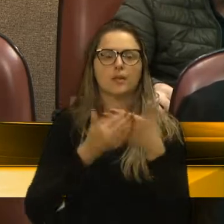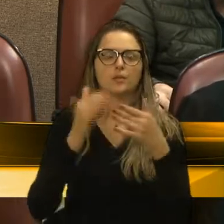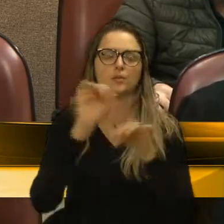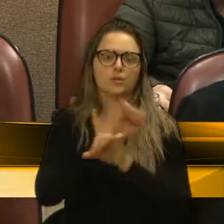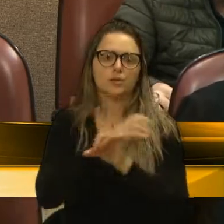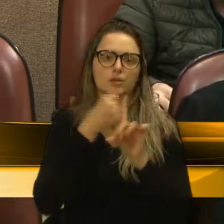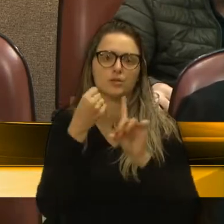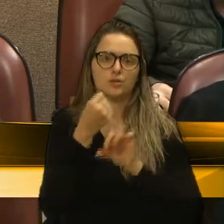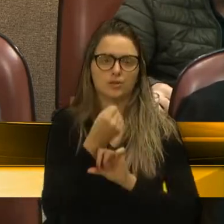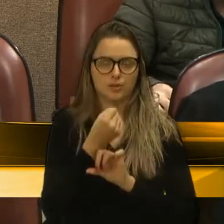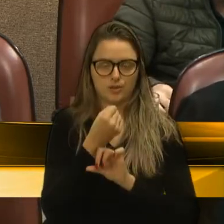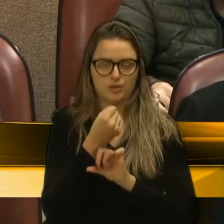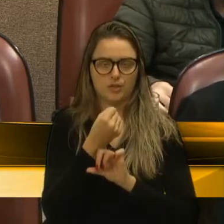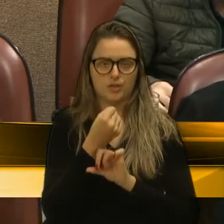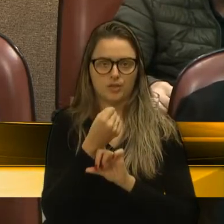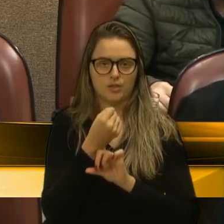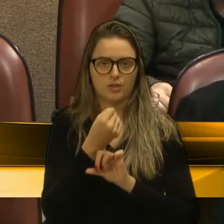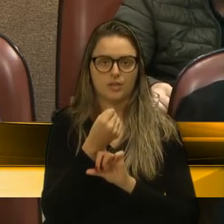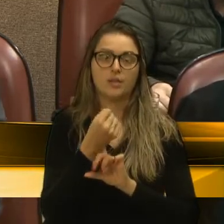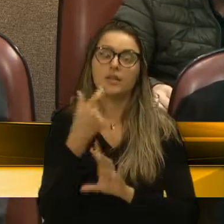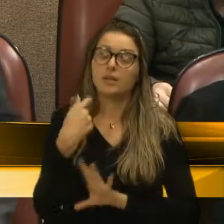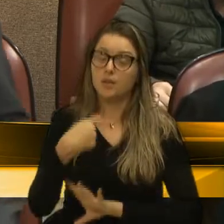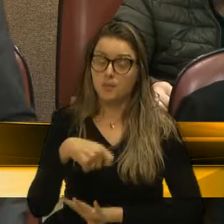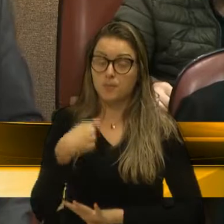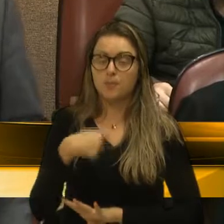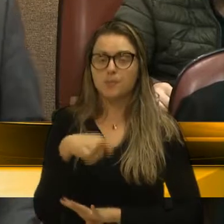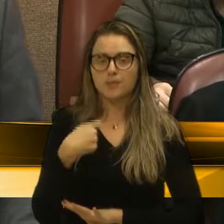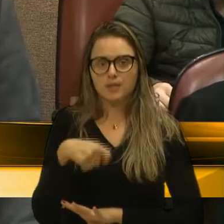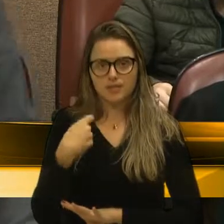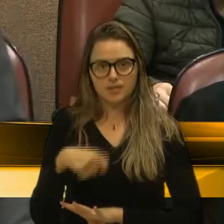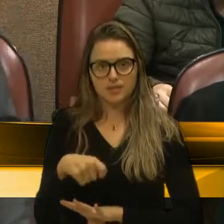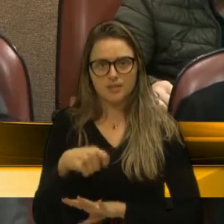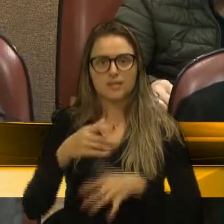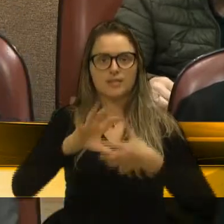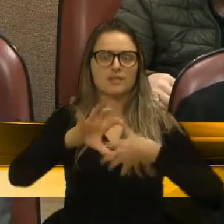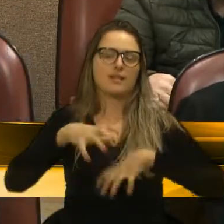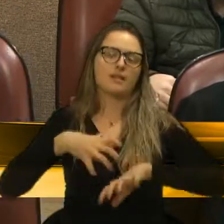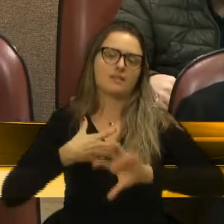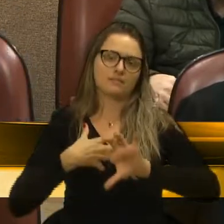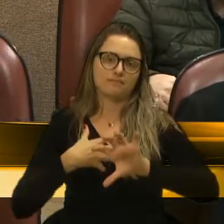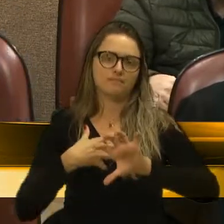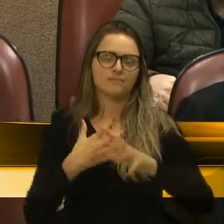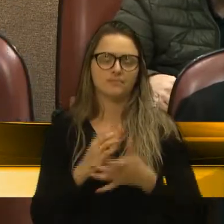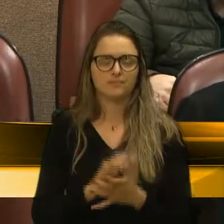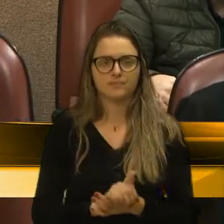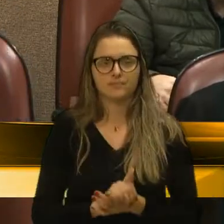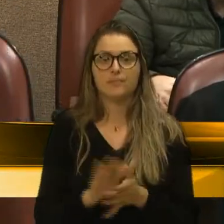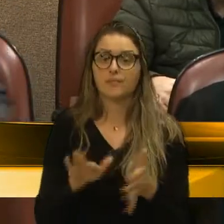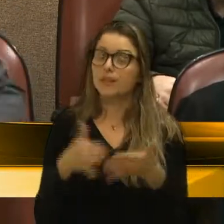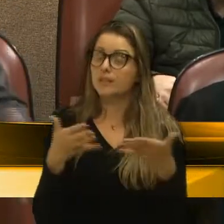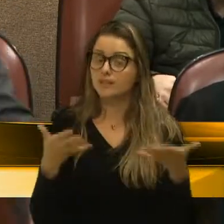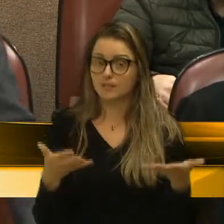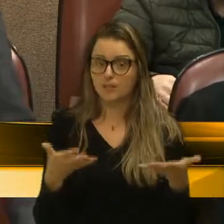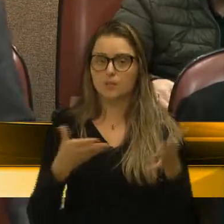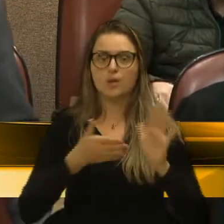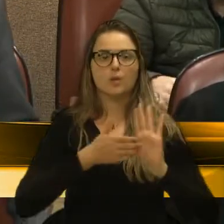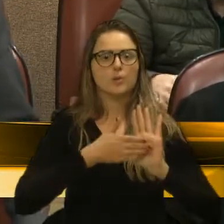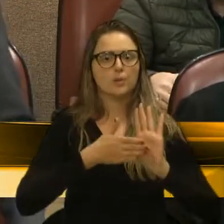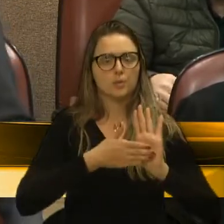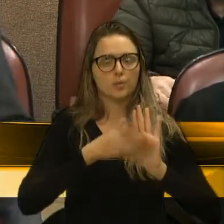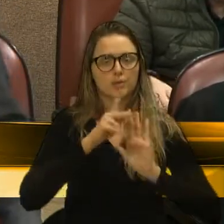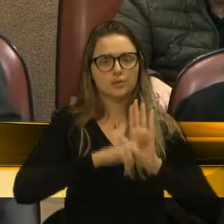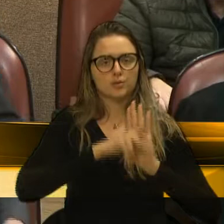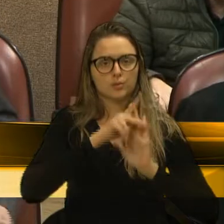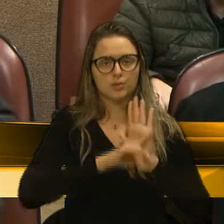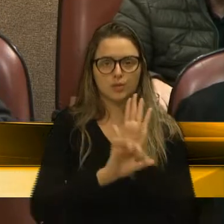de qual emana, primeiramente, a empatia. Então, essa proposição desse projeto